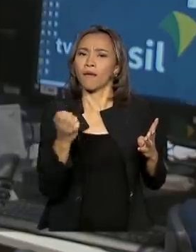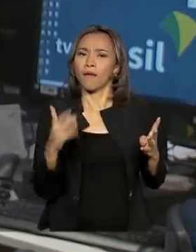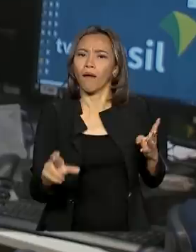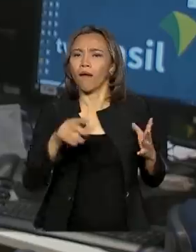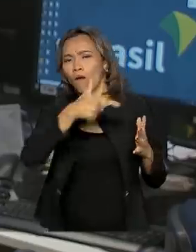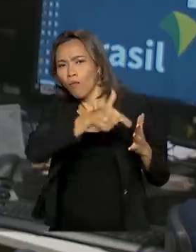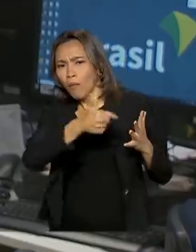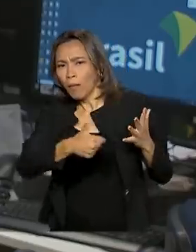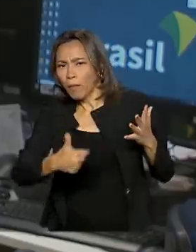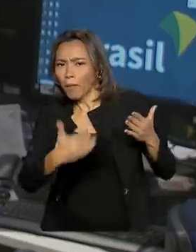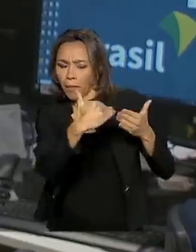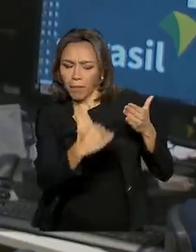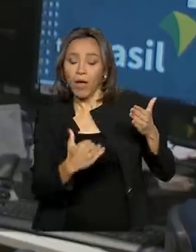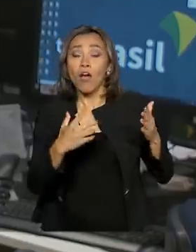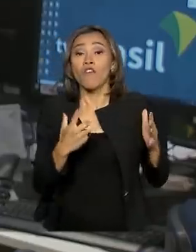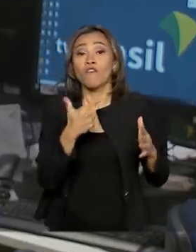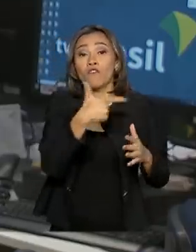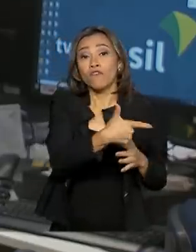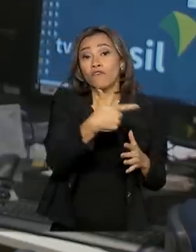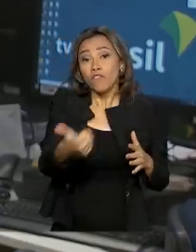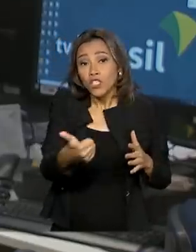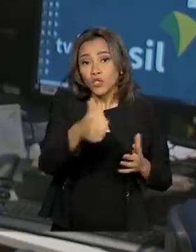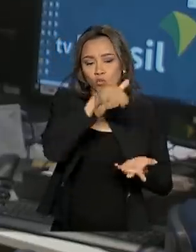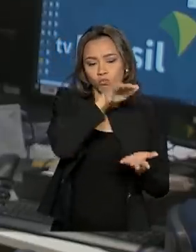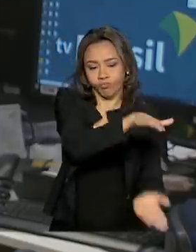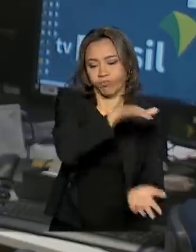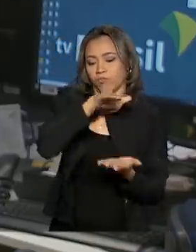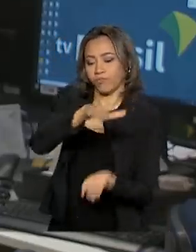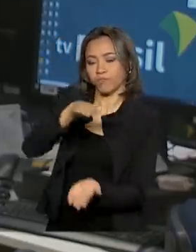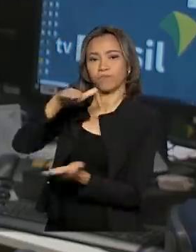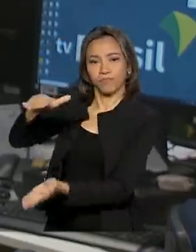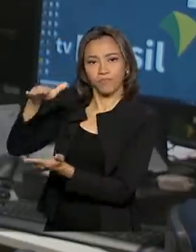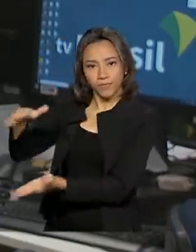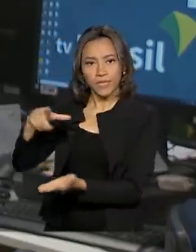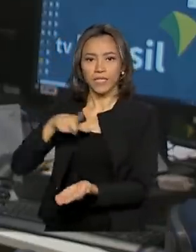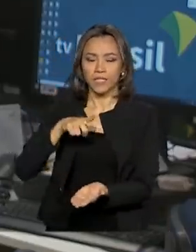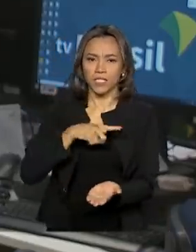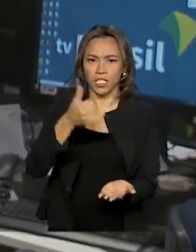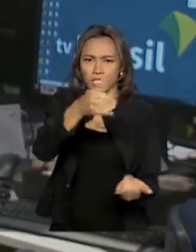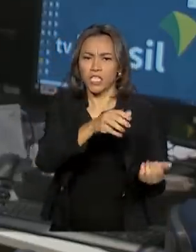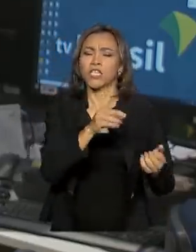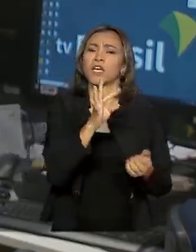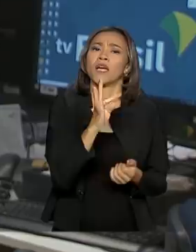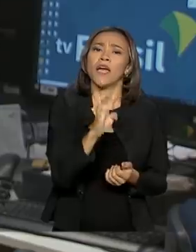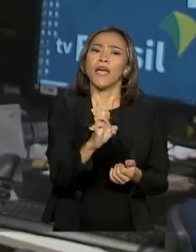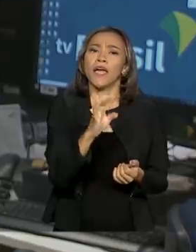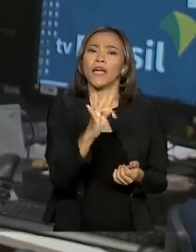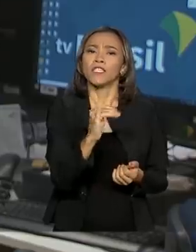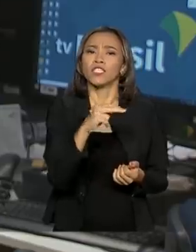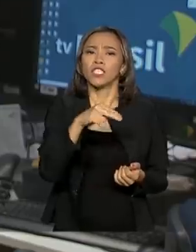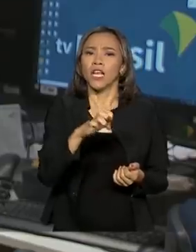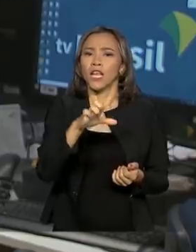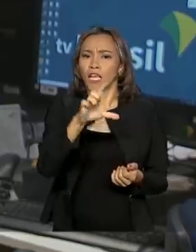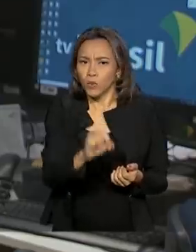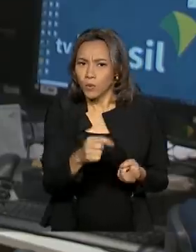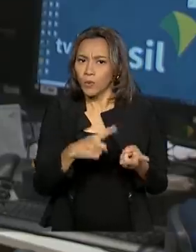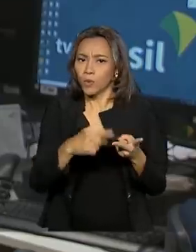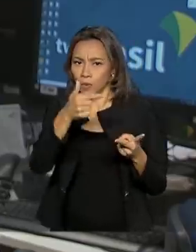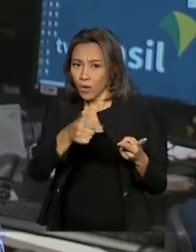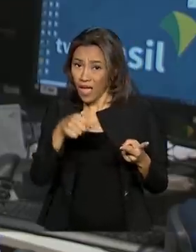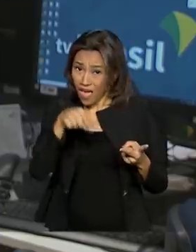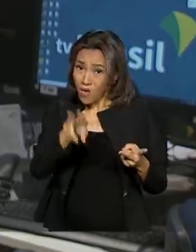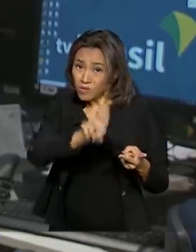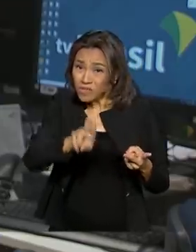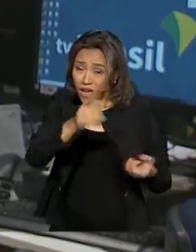constatados 21 lotes contaminados por monoetileno glicol e dietileno glicol. As substâncias são usadas pela